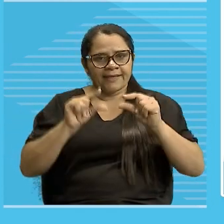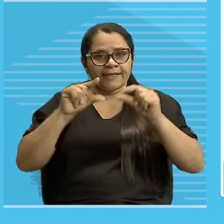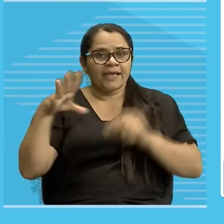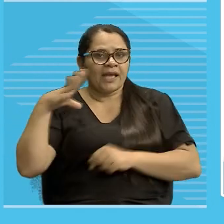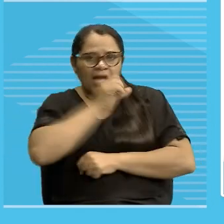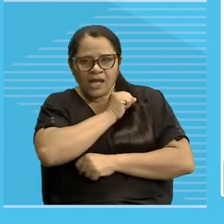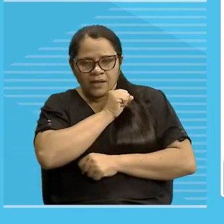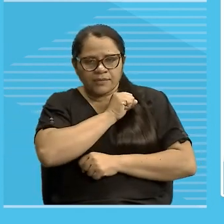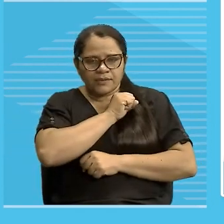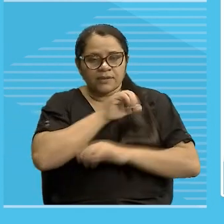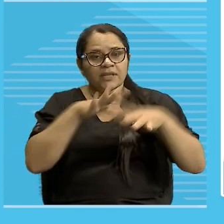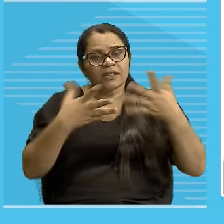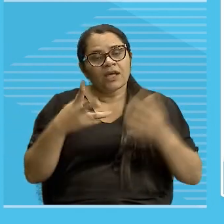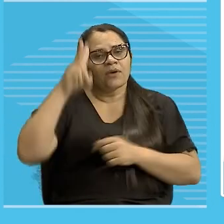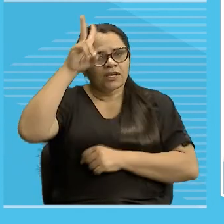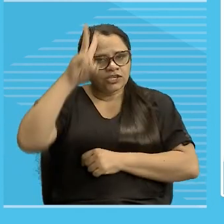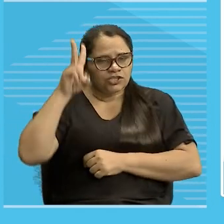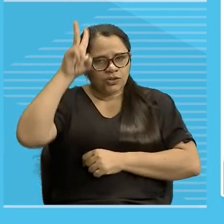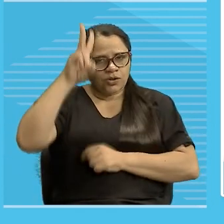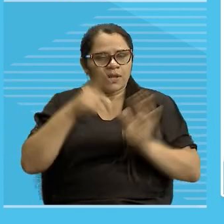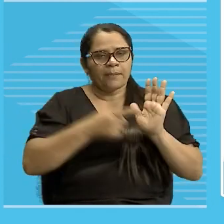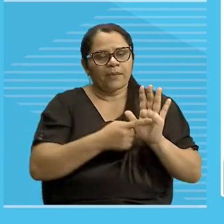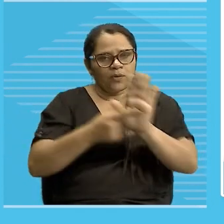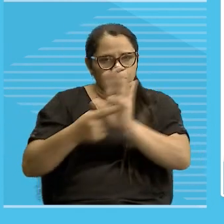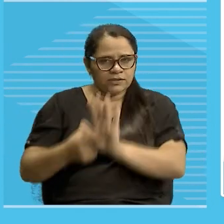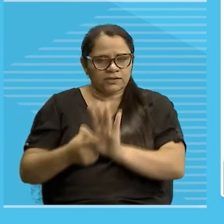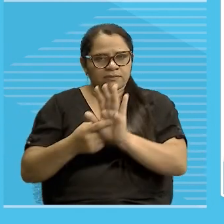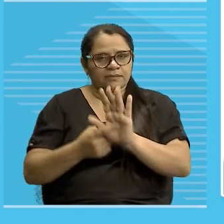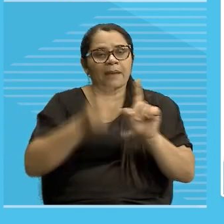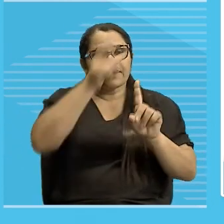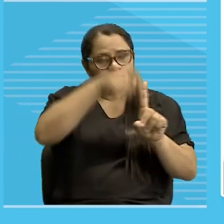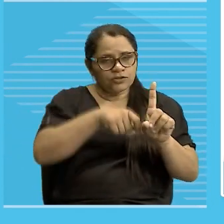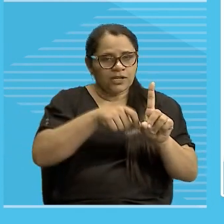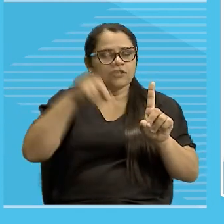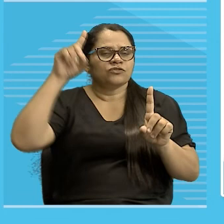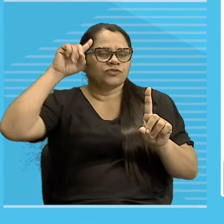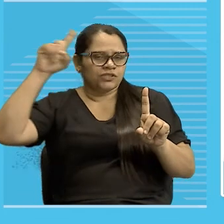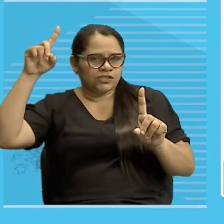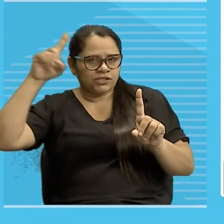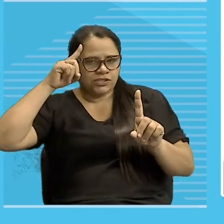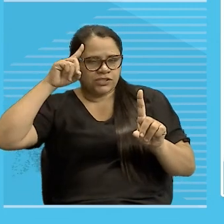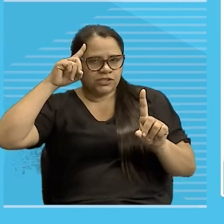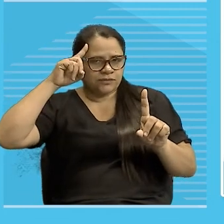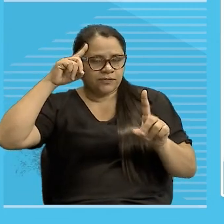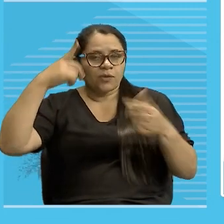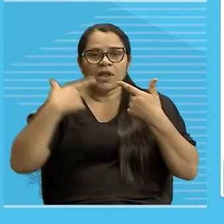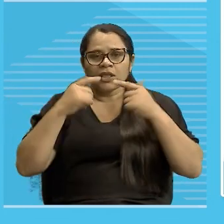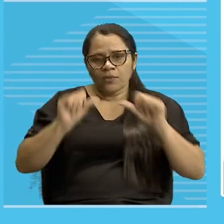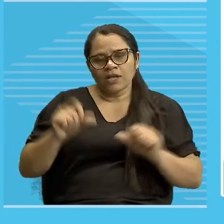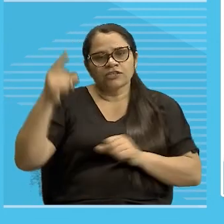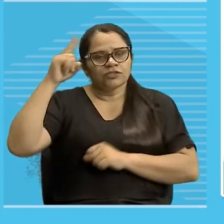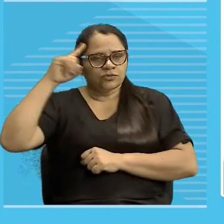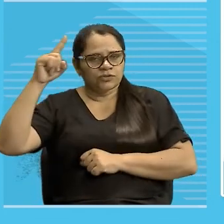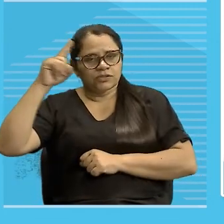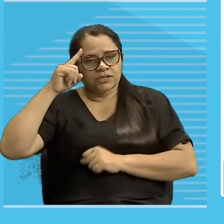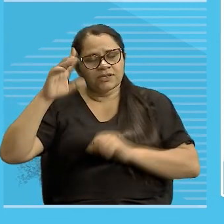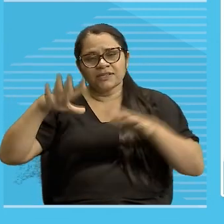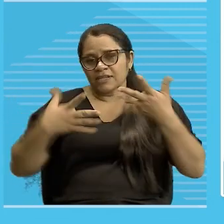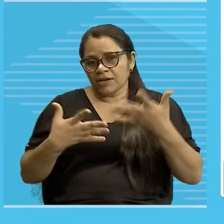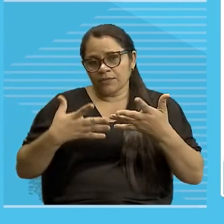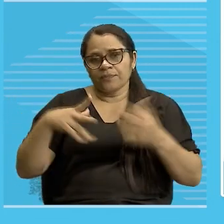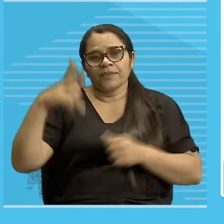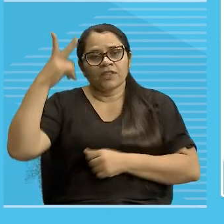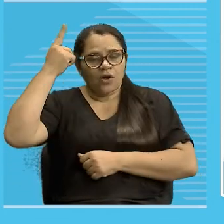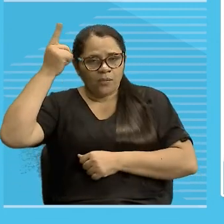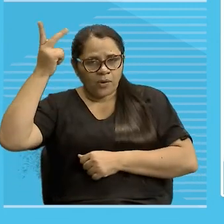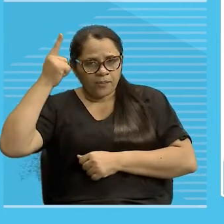historinha normalmente, traz personagens do dia a dia, traz uma linguagem cotidiana, então, o que eu estou querendo dizer? Que normalmente, quando